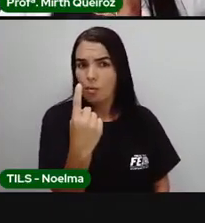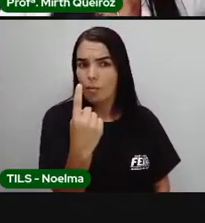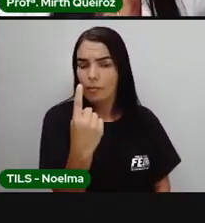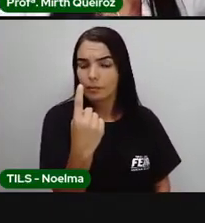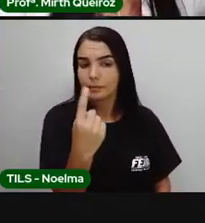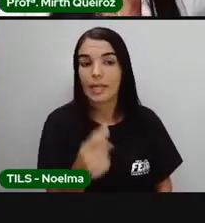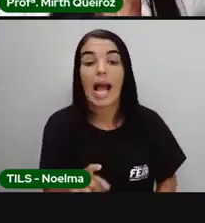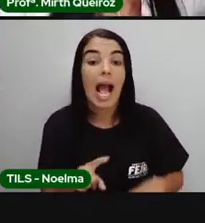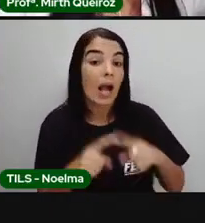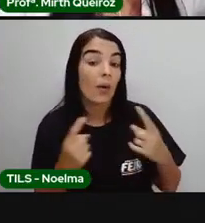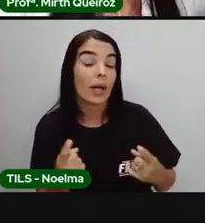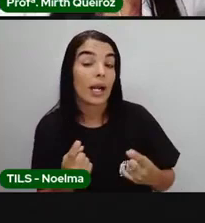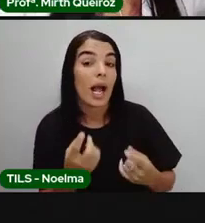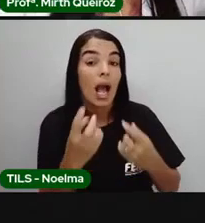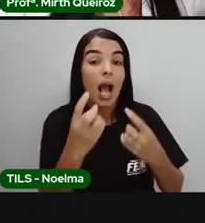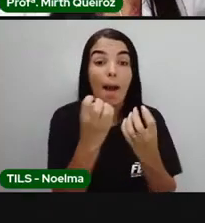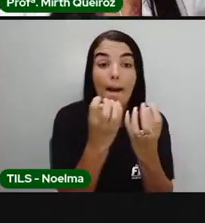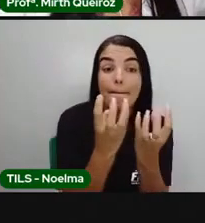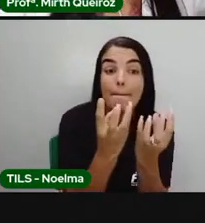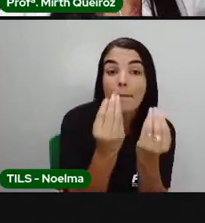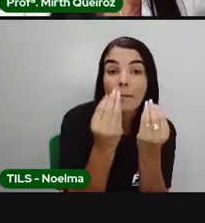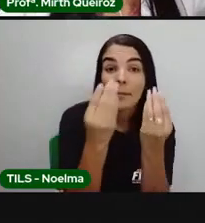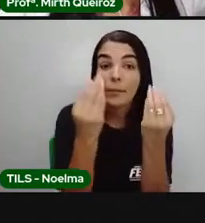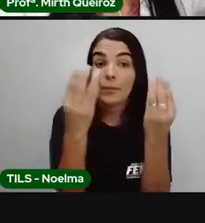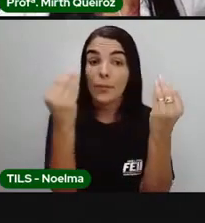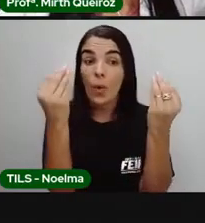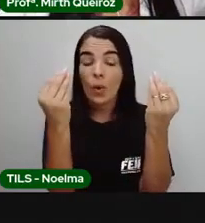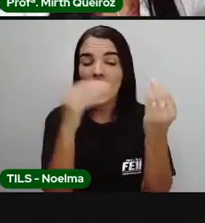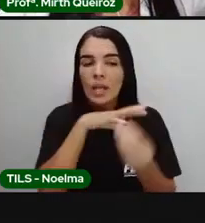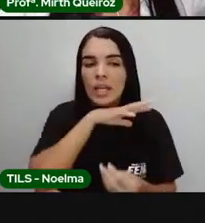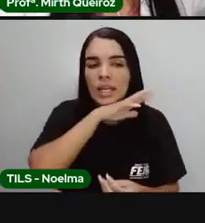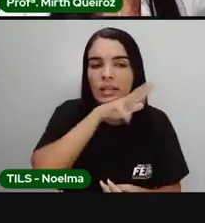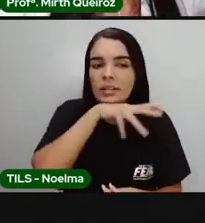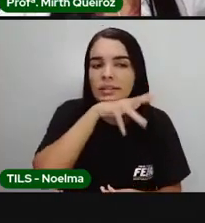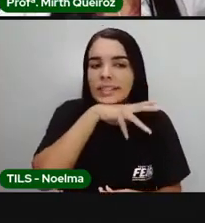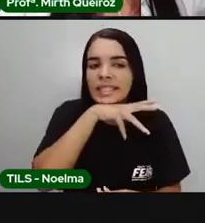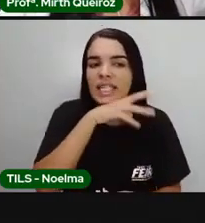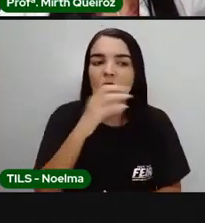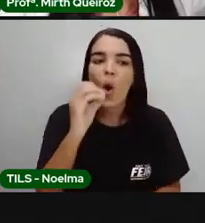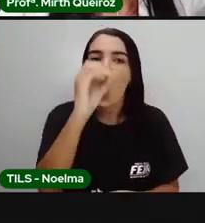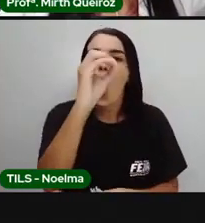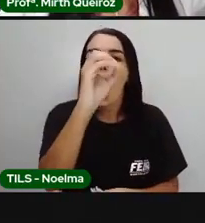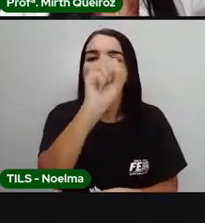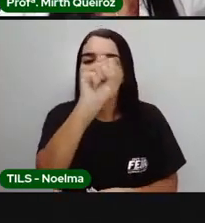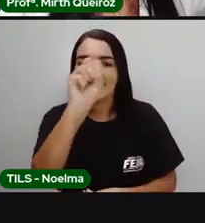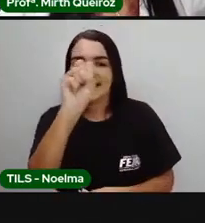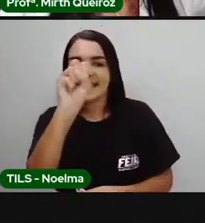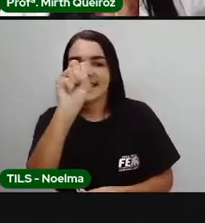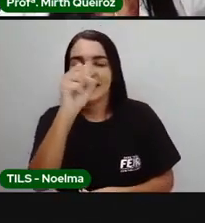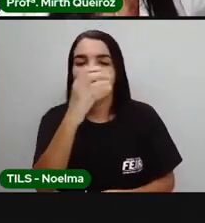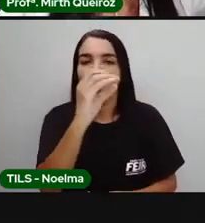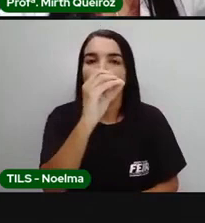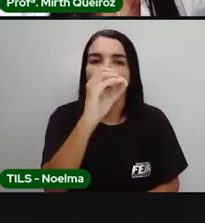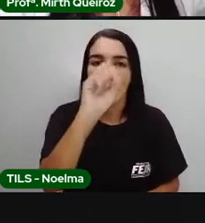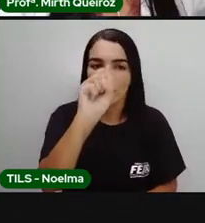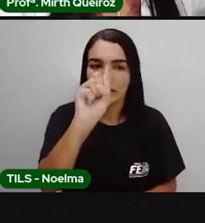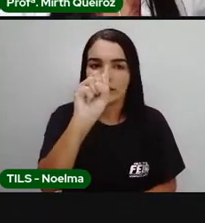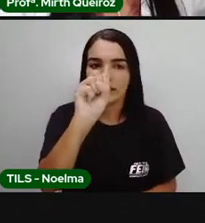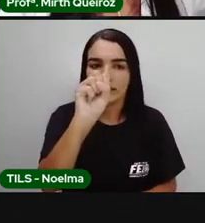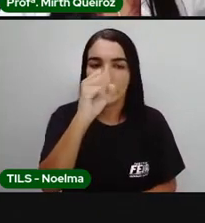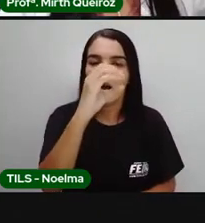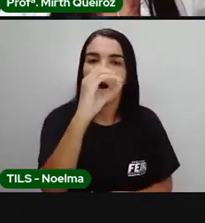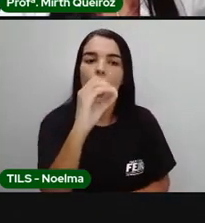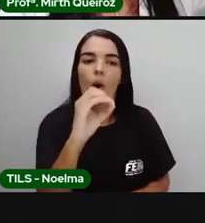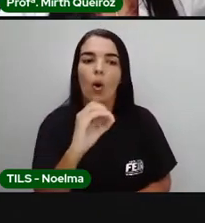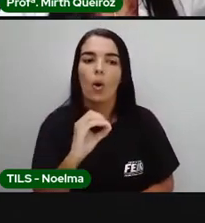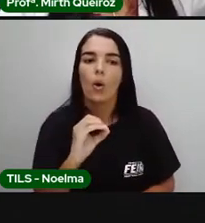um só. Se a gente muda a palavra dinossauro ou dinossaurinho para o plural, vai ficar